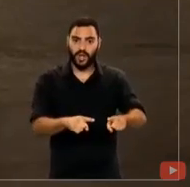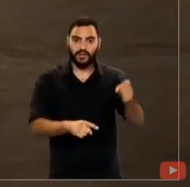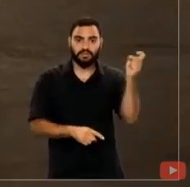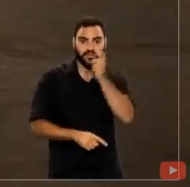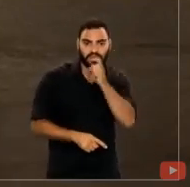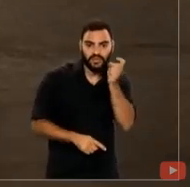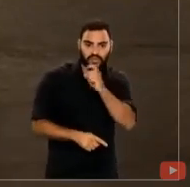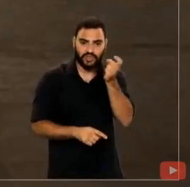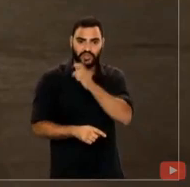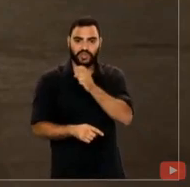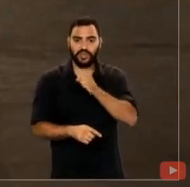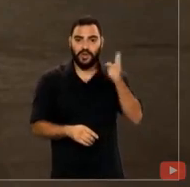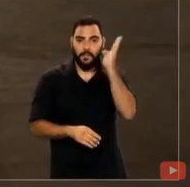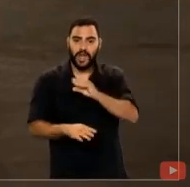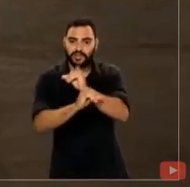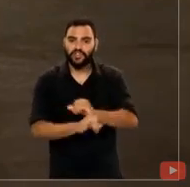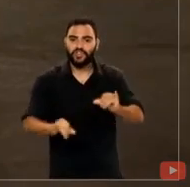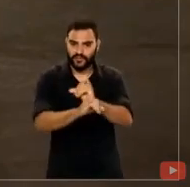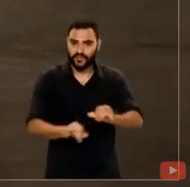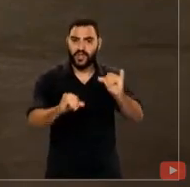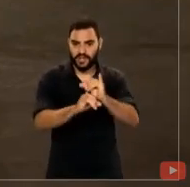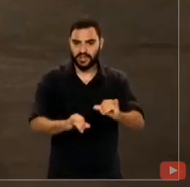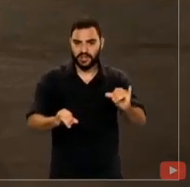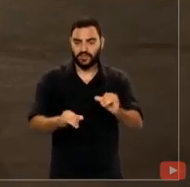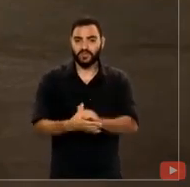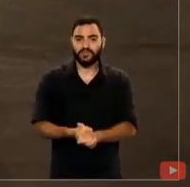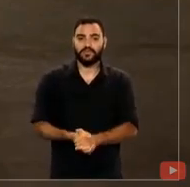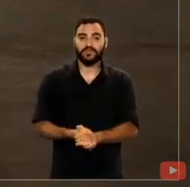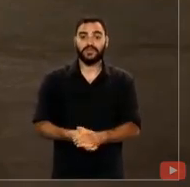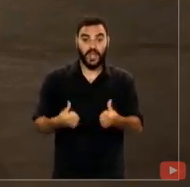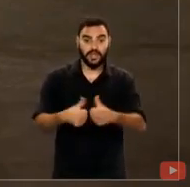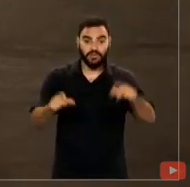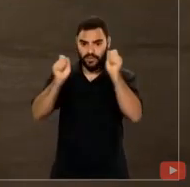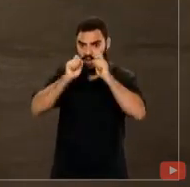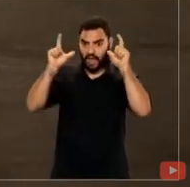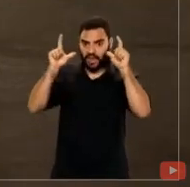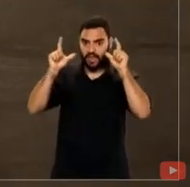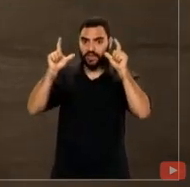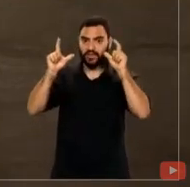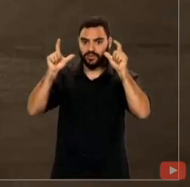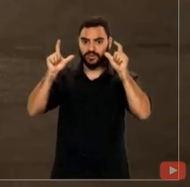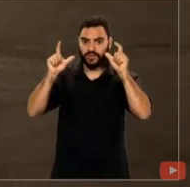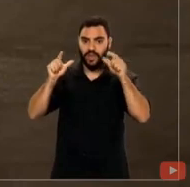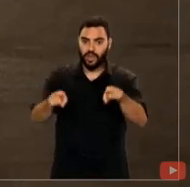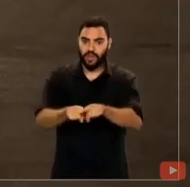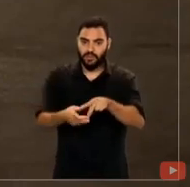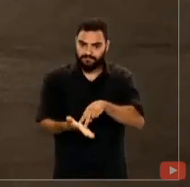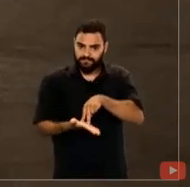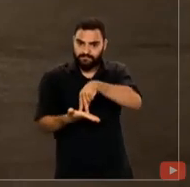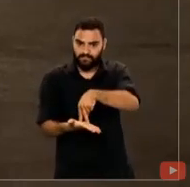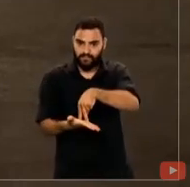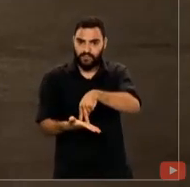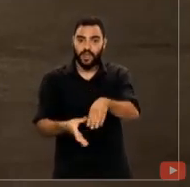quaisquer naturezas, mas, sobretudo, estamos atentos e vigilantes na sustentação do regime